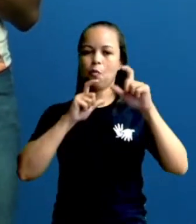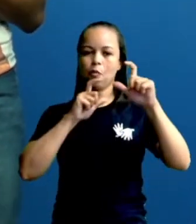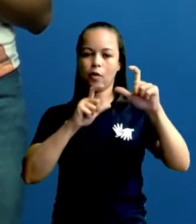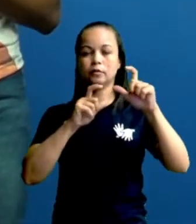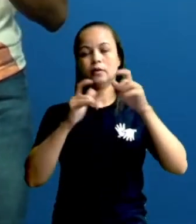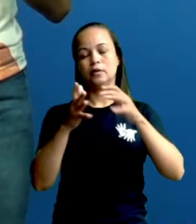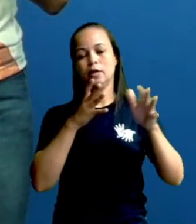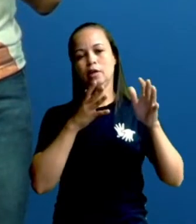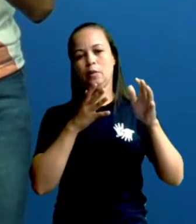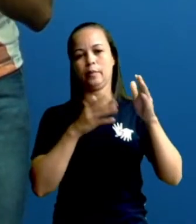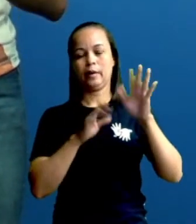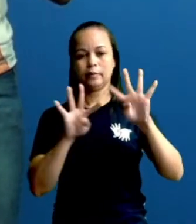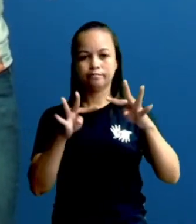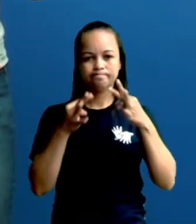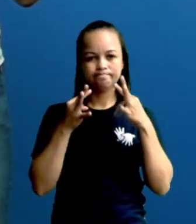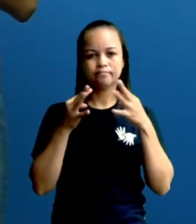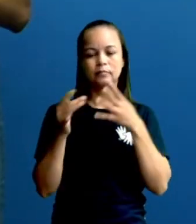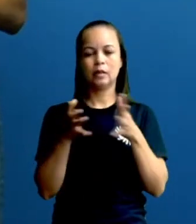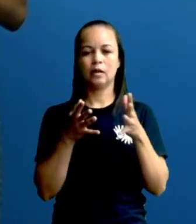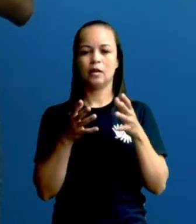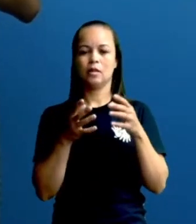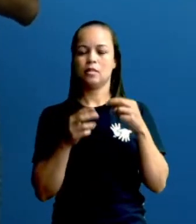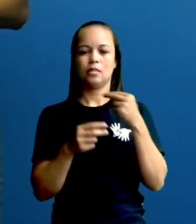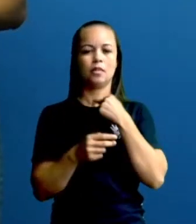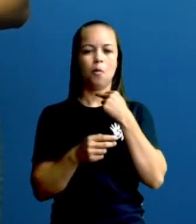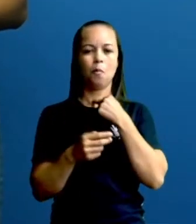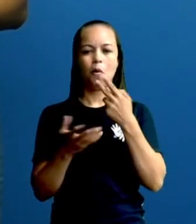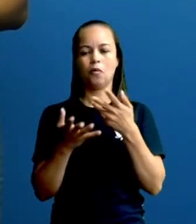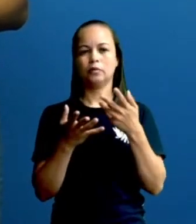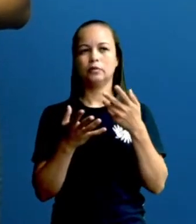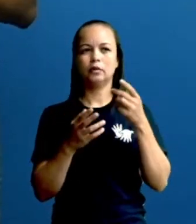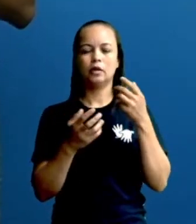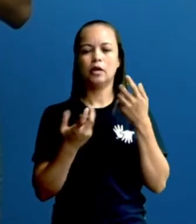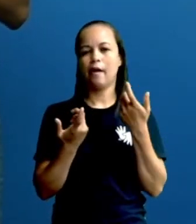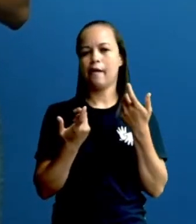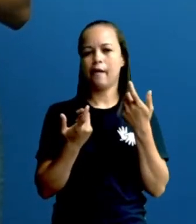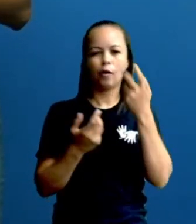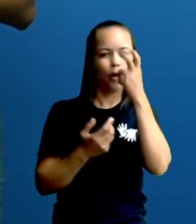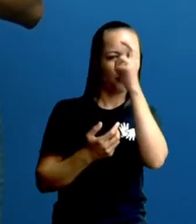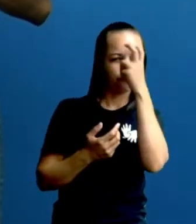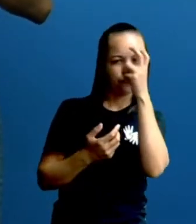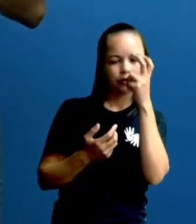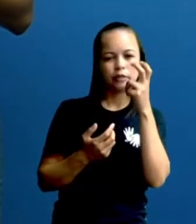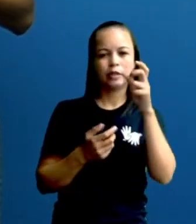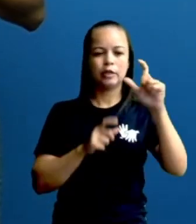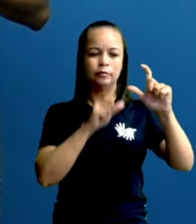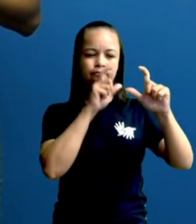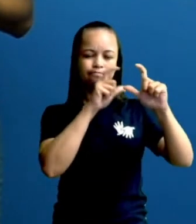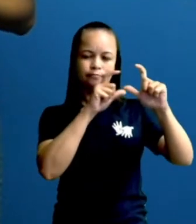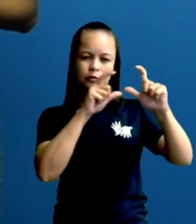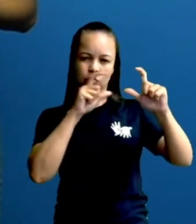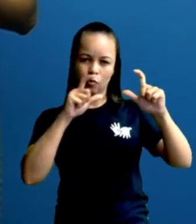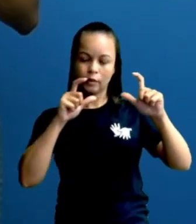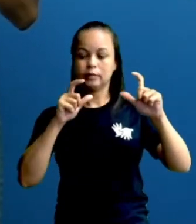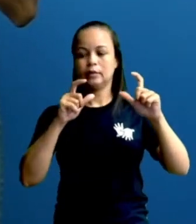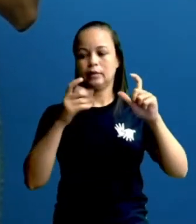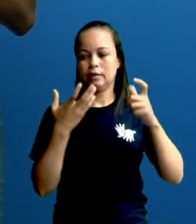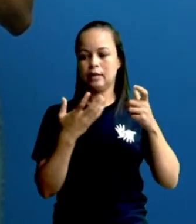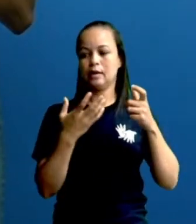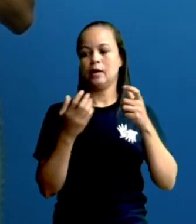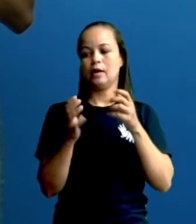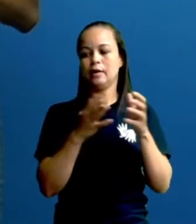A gente não pode confundir história em quadrinhos com tirinhas. As tirinhas são uma espécie de quadrinhos,